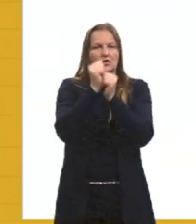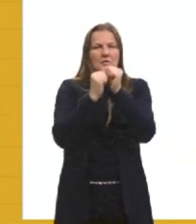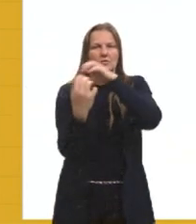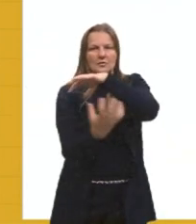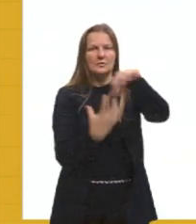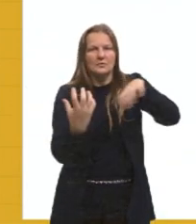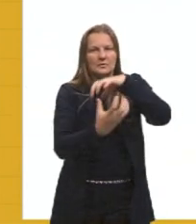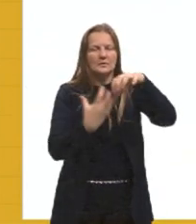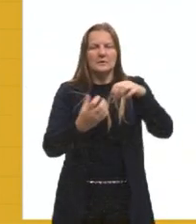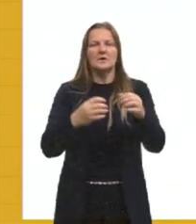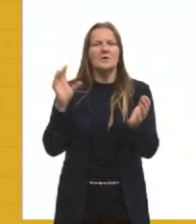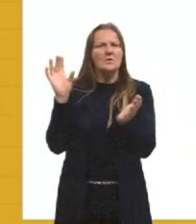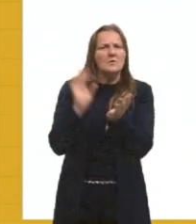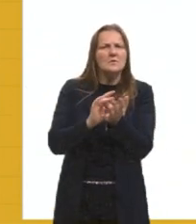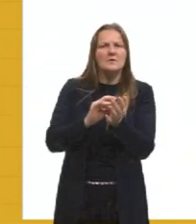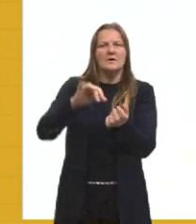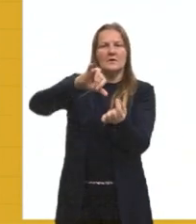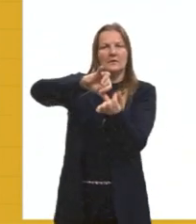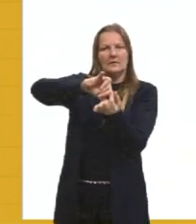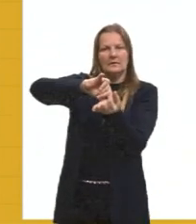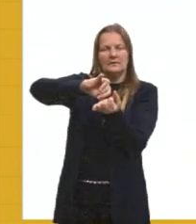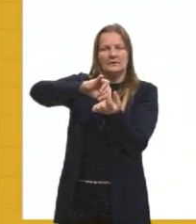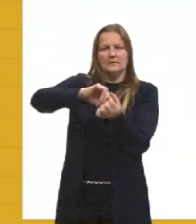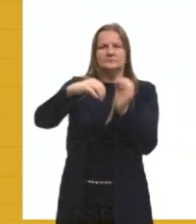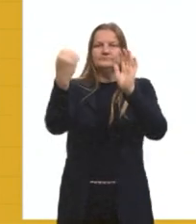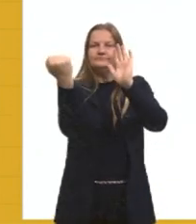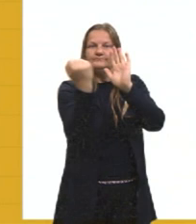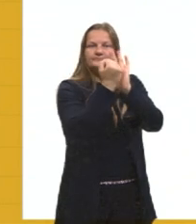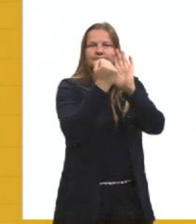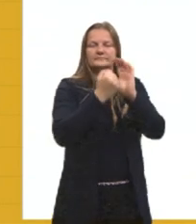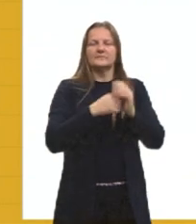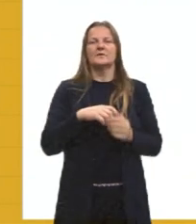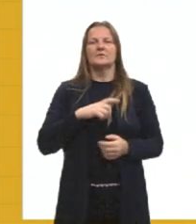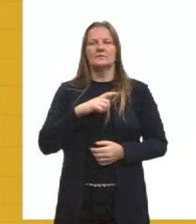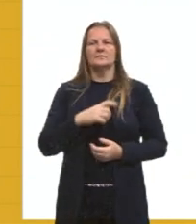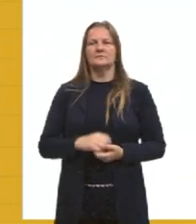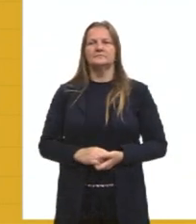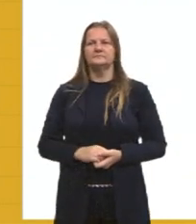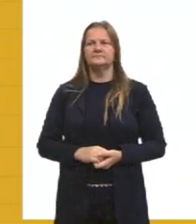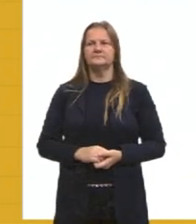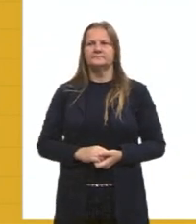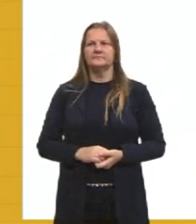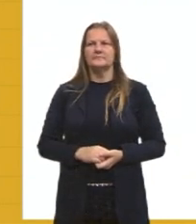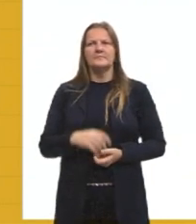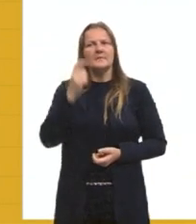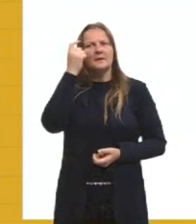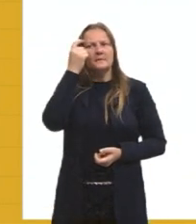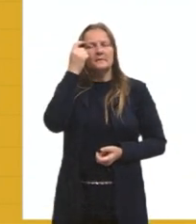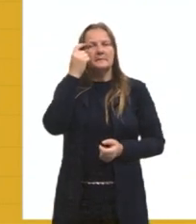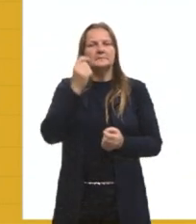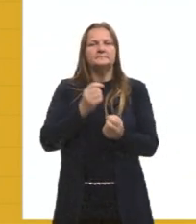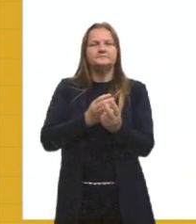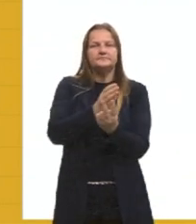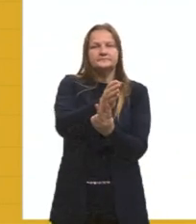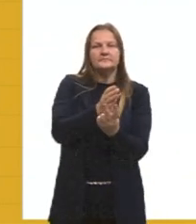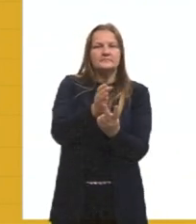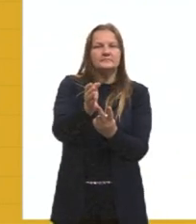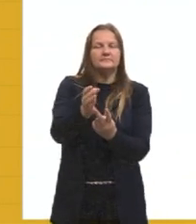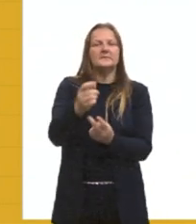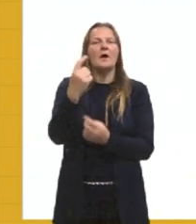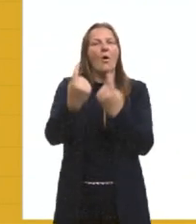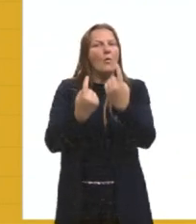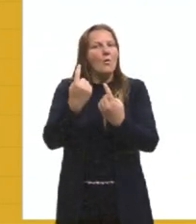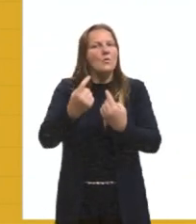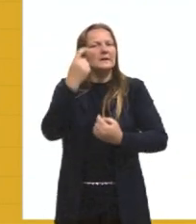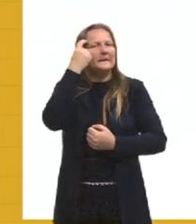fixou o capitalismo como grande marco aí das questões, tá. E aí pensamos duas, entra alguns pensadores